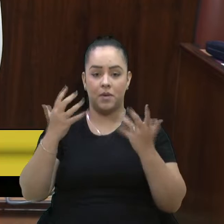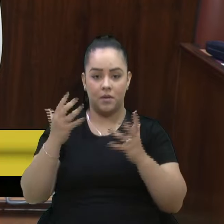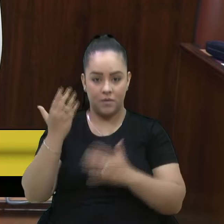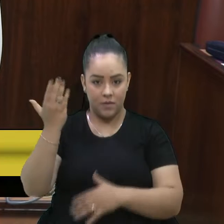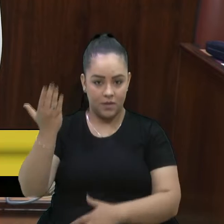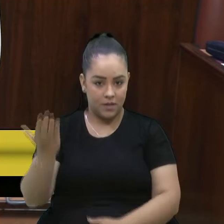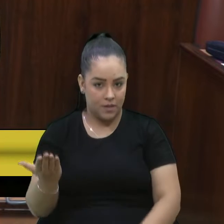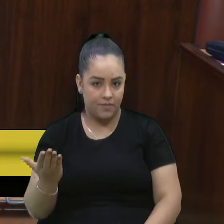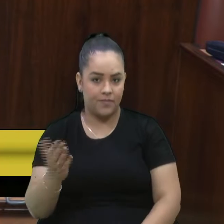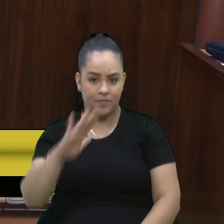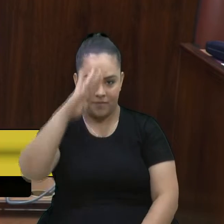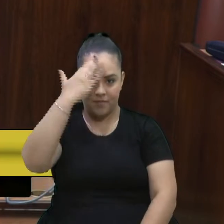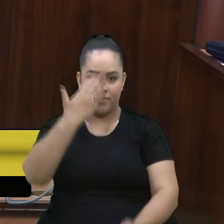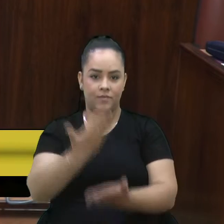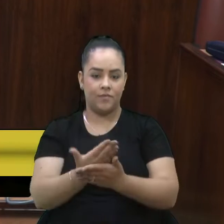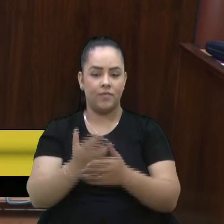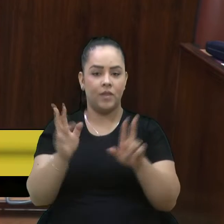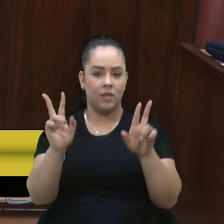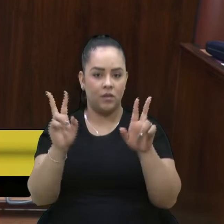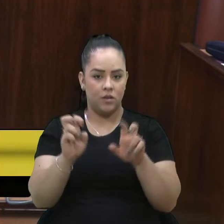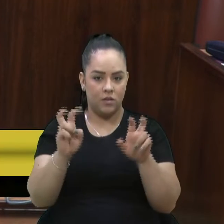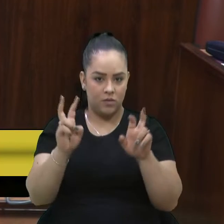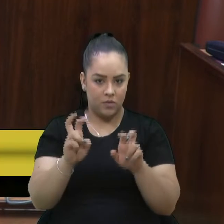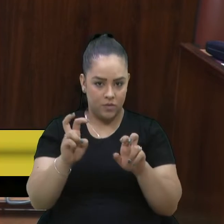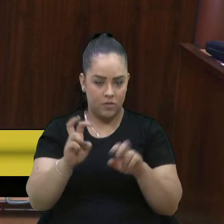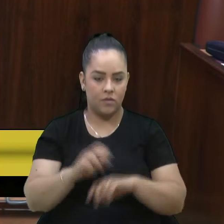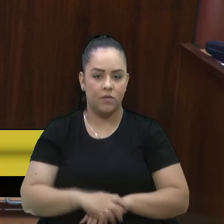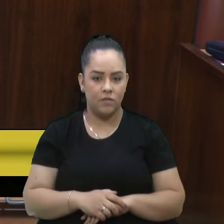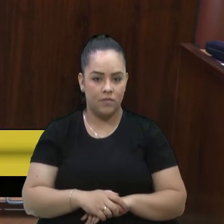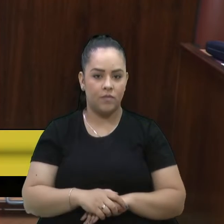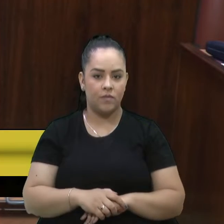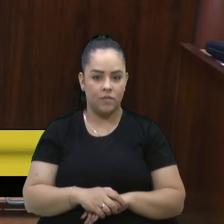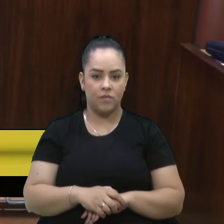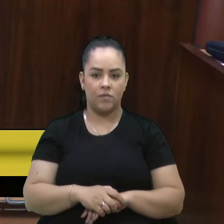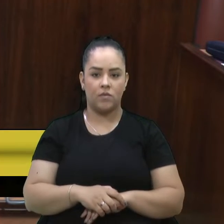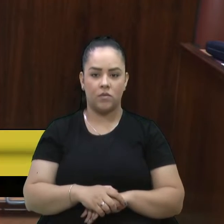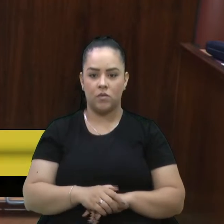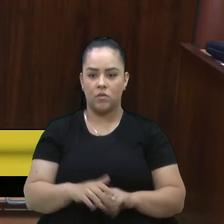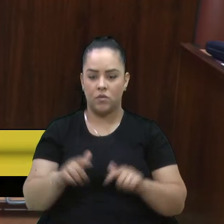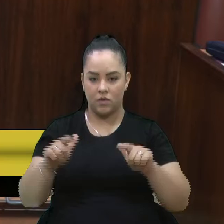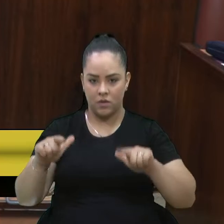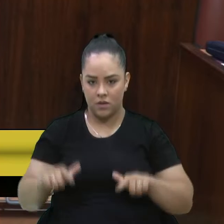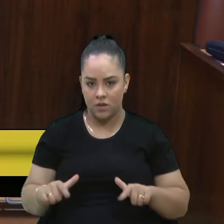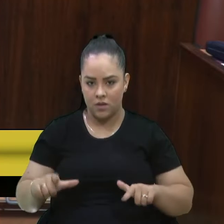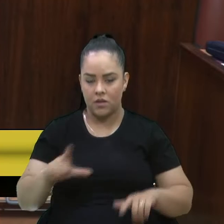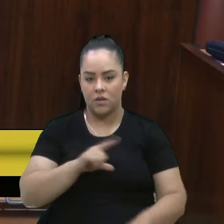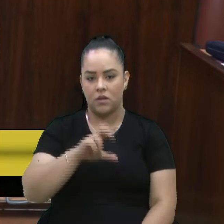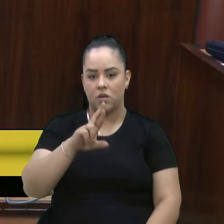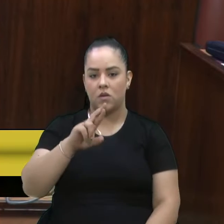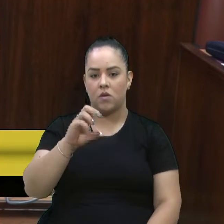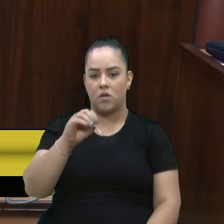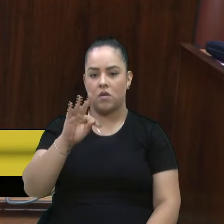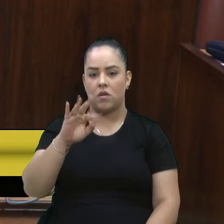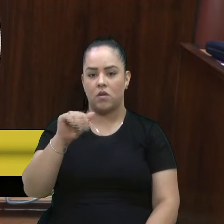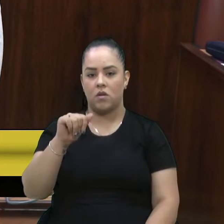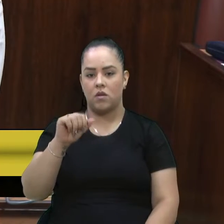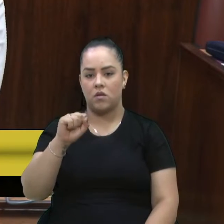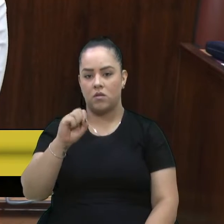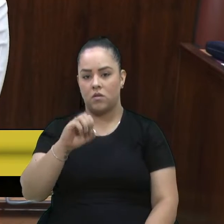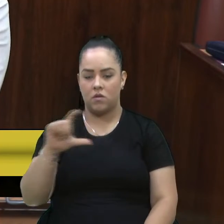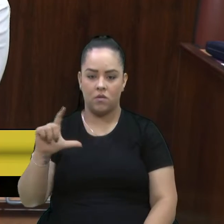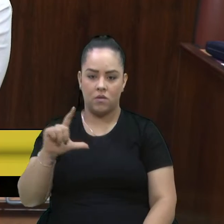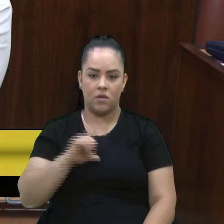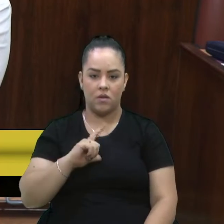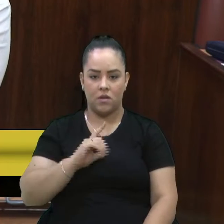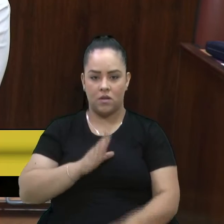que esse tema do deslocamento aí na Rota do Sol, onde o senhor está falando, o acesso ao bairro